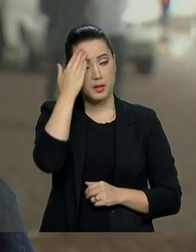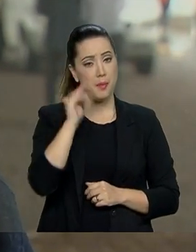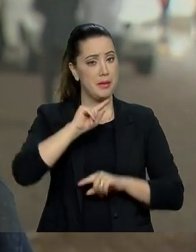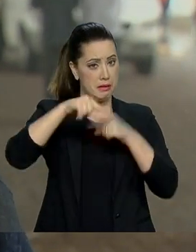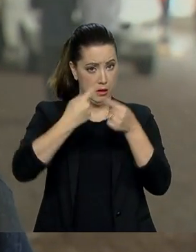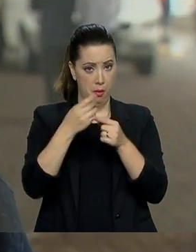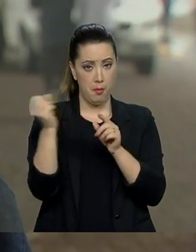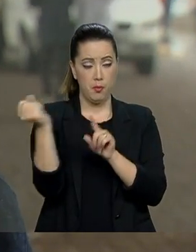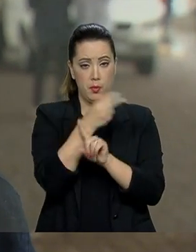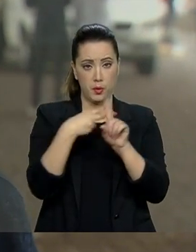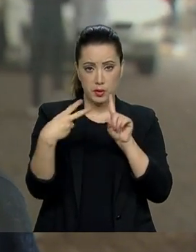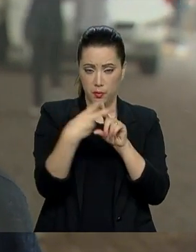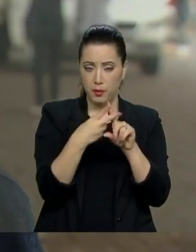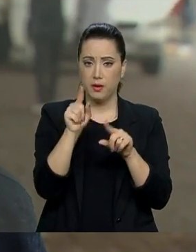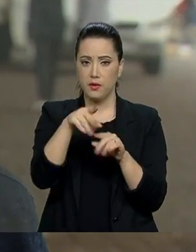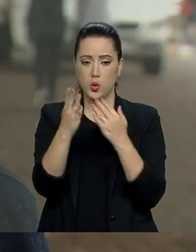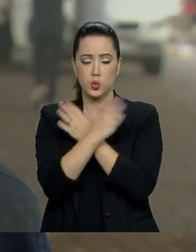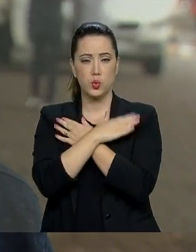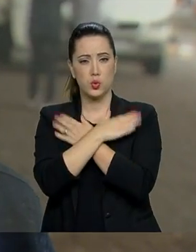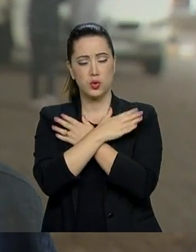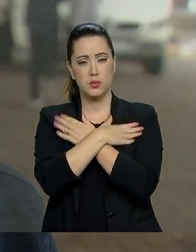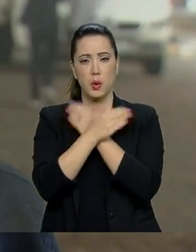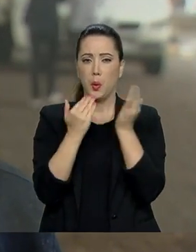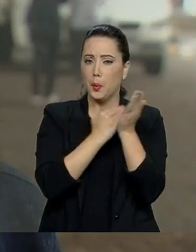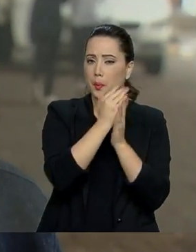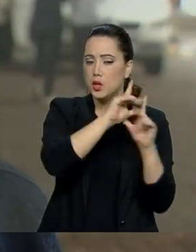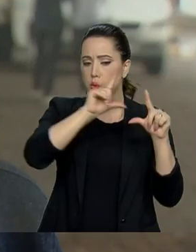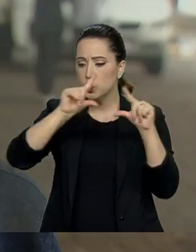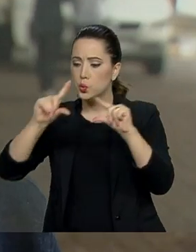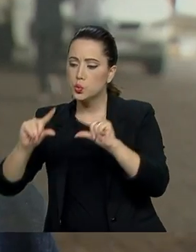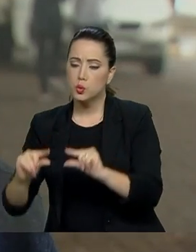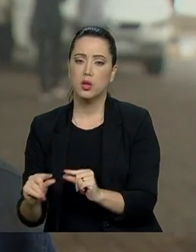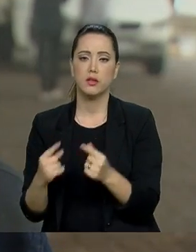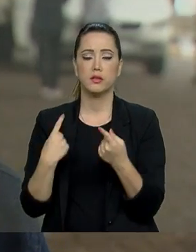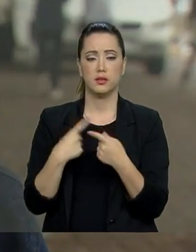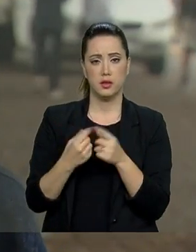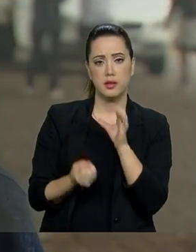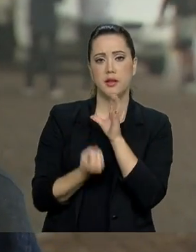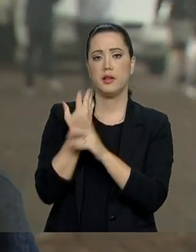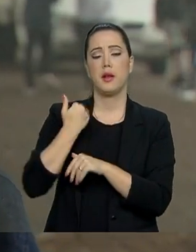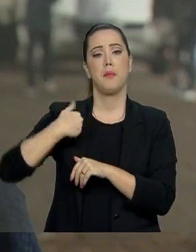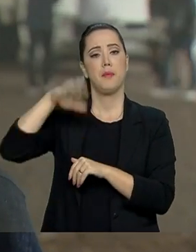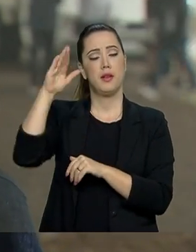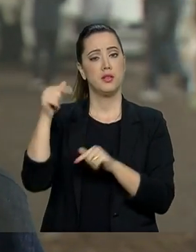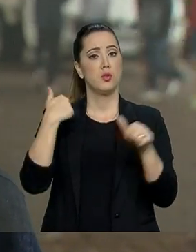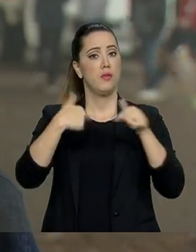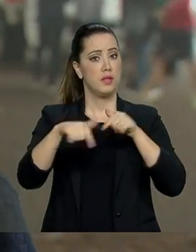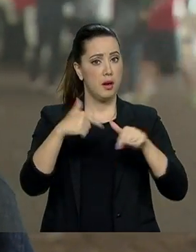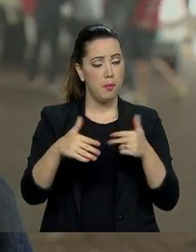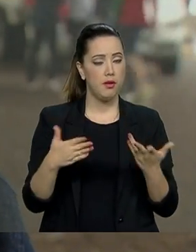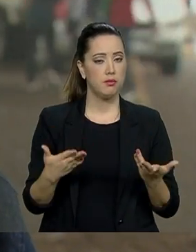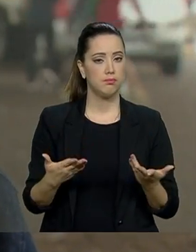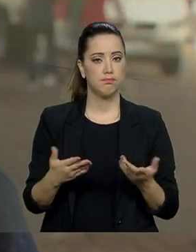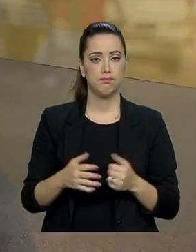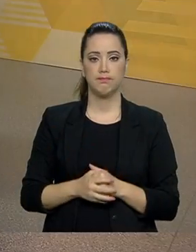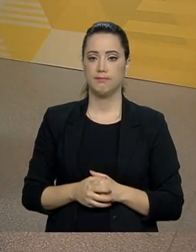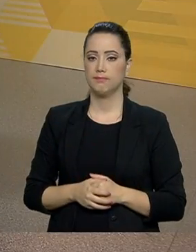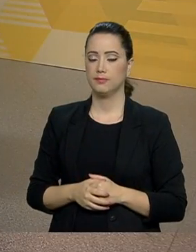Previdência, o desemprego vai começar a cair, né? E vai gerar mais novos postos de trabalho.